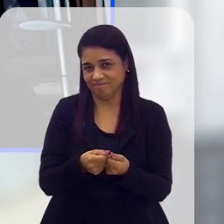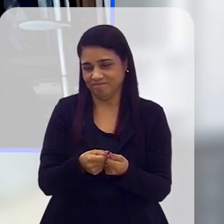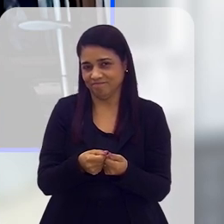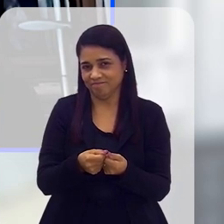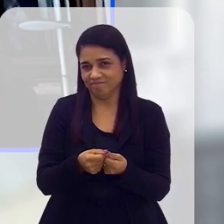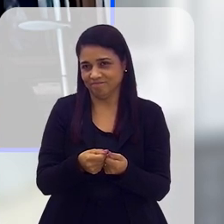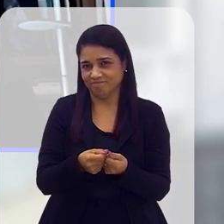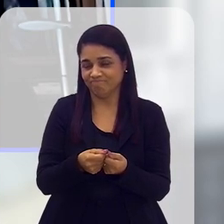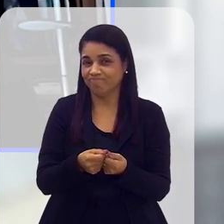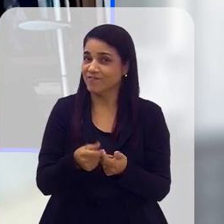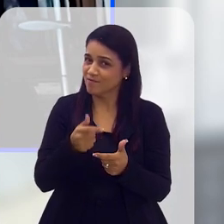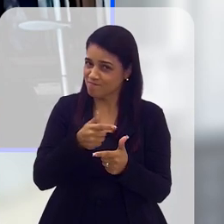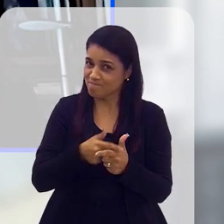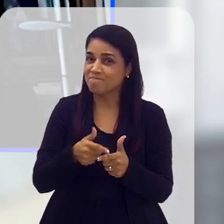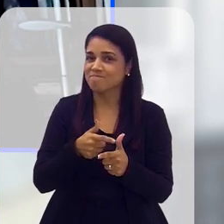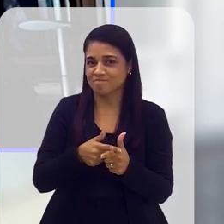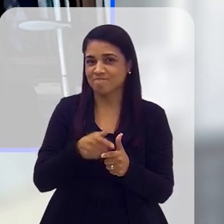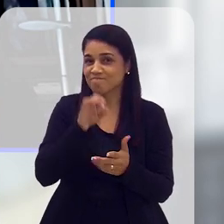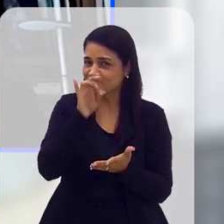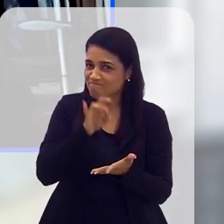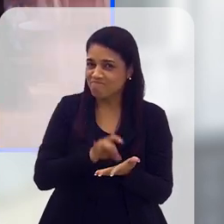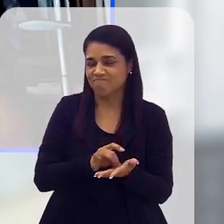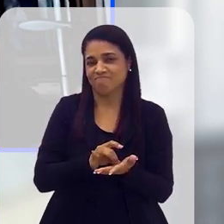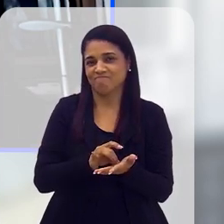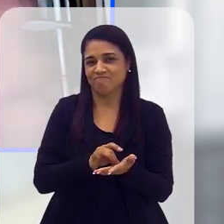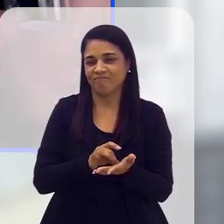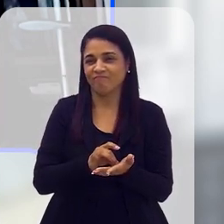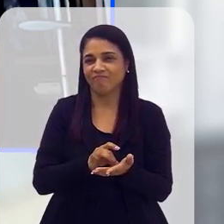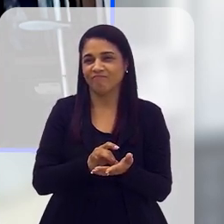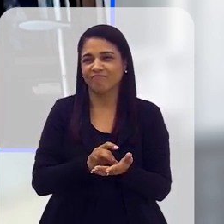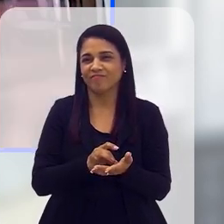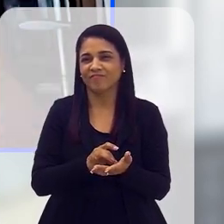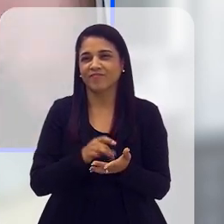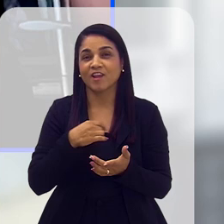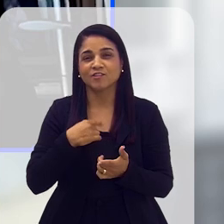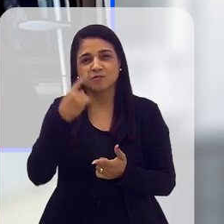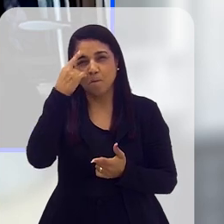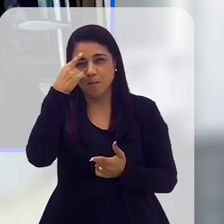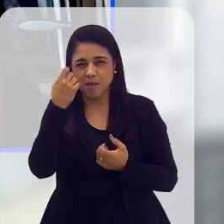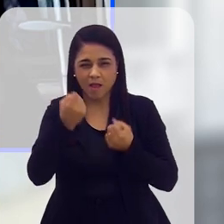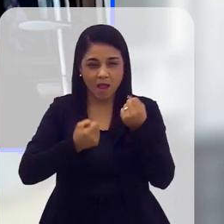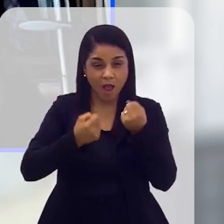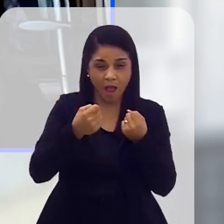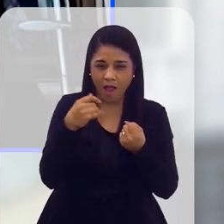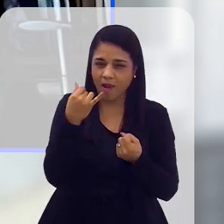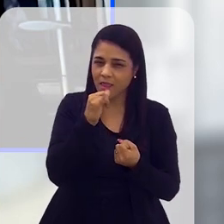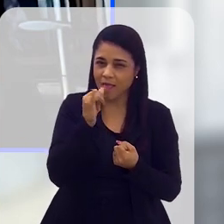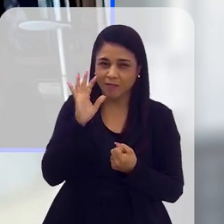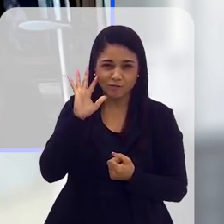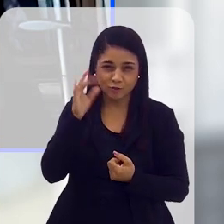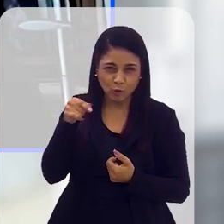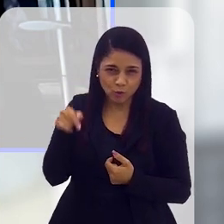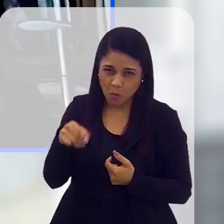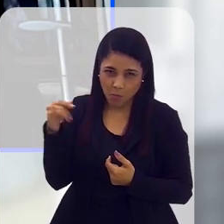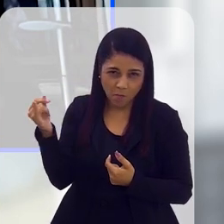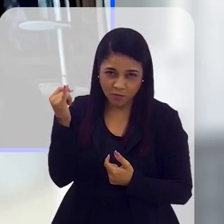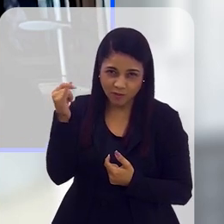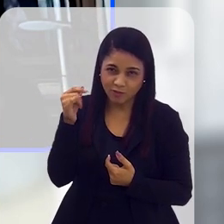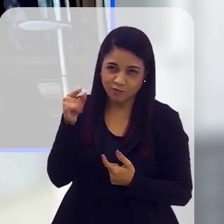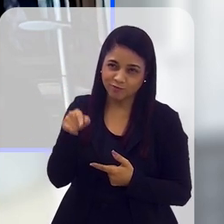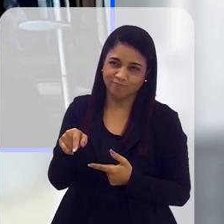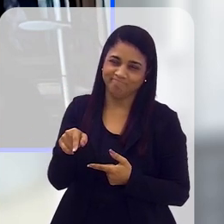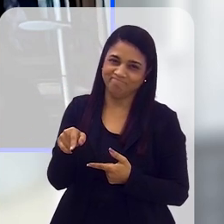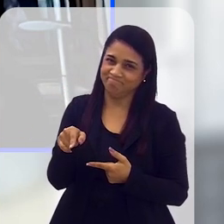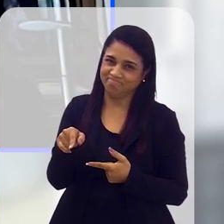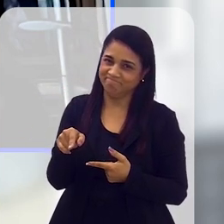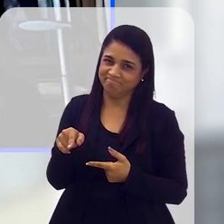Então, essa é a grande questão. Nós estamos passando, achando que o carro elétrico pode ser uma solução muito mais importante do que de fato